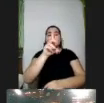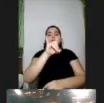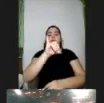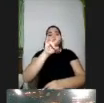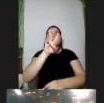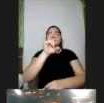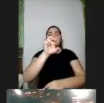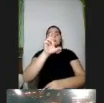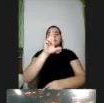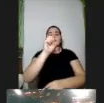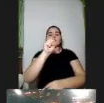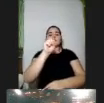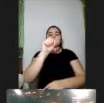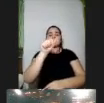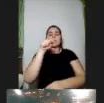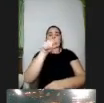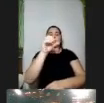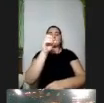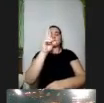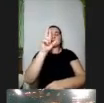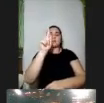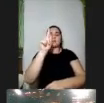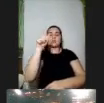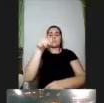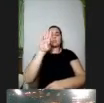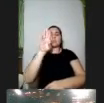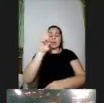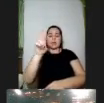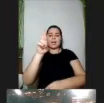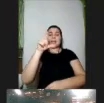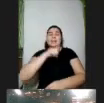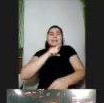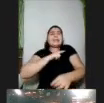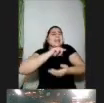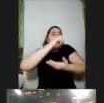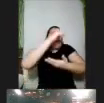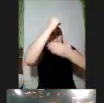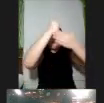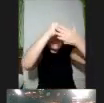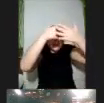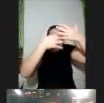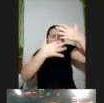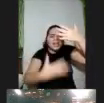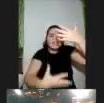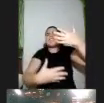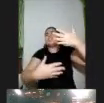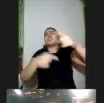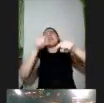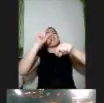.org.br que tem muitas sugestões de recursos de estudos de casos de